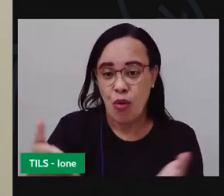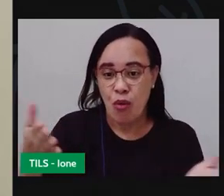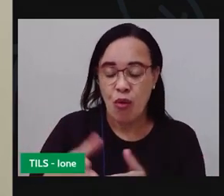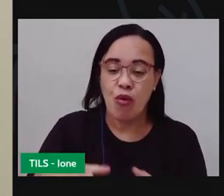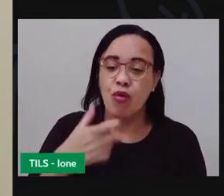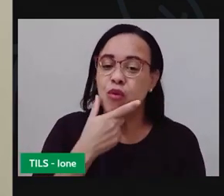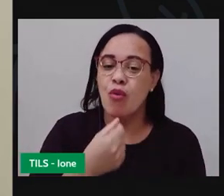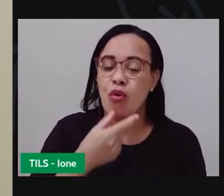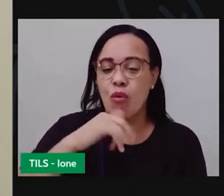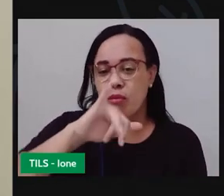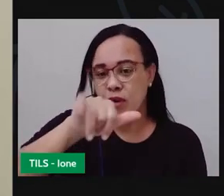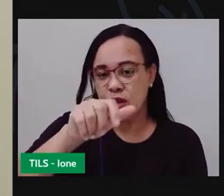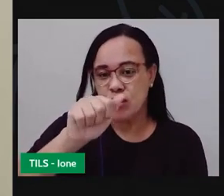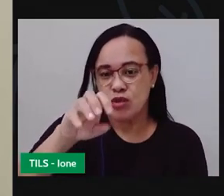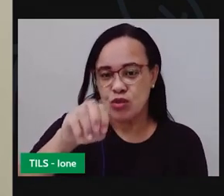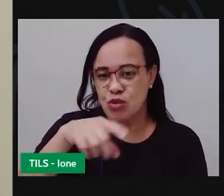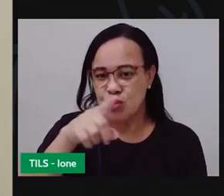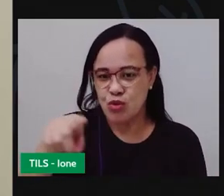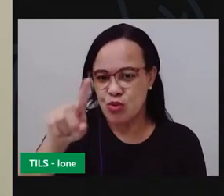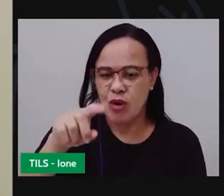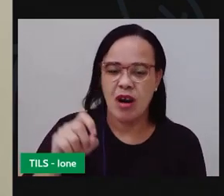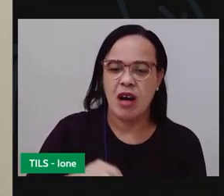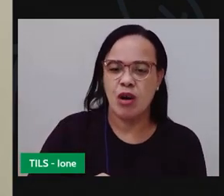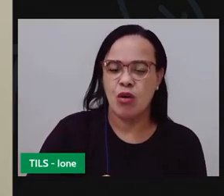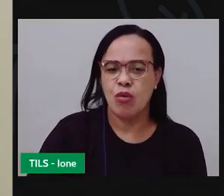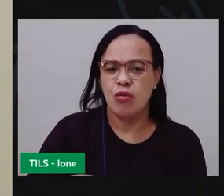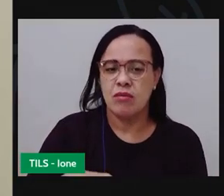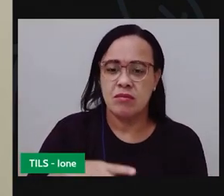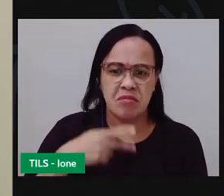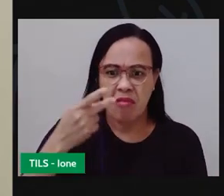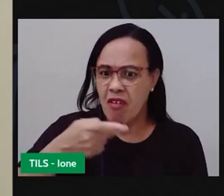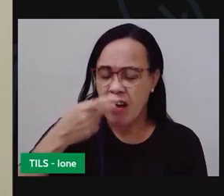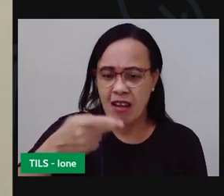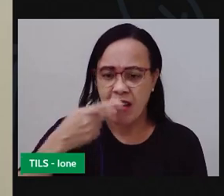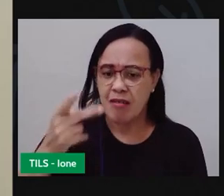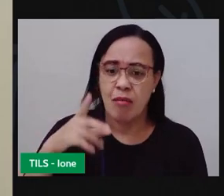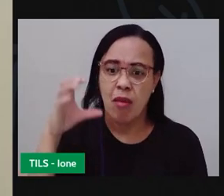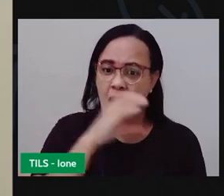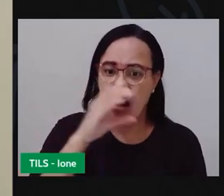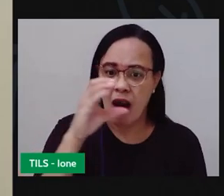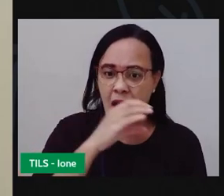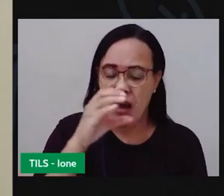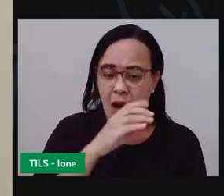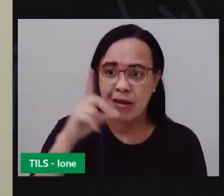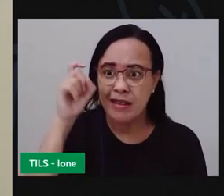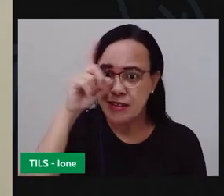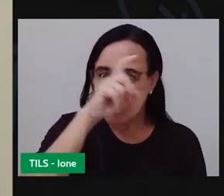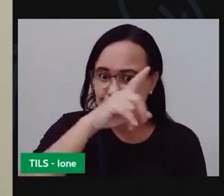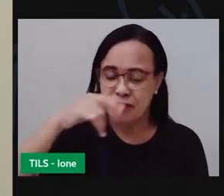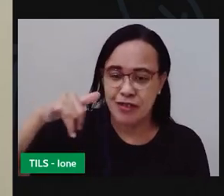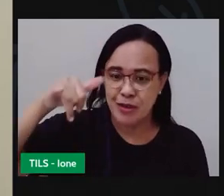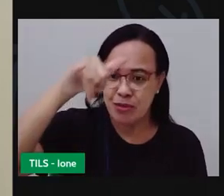Simão, filho de um Damião, Abrão ou Brandão, também leva um tempão para aprender a pilotar um avião.